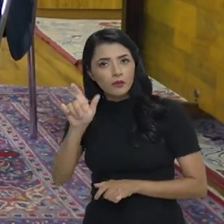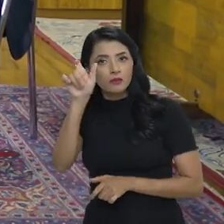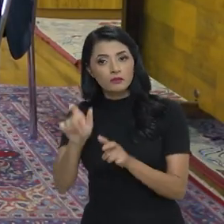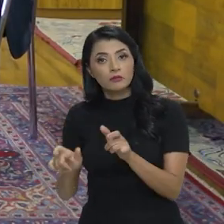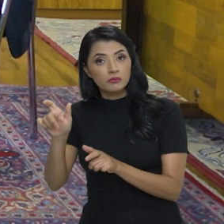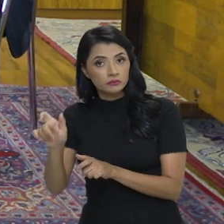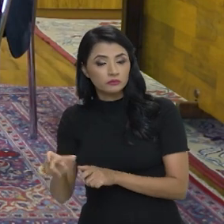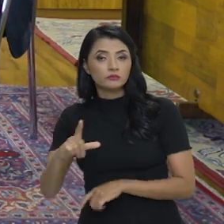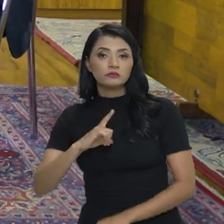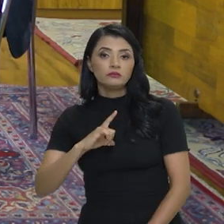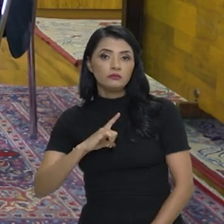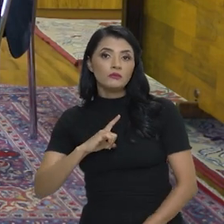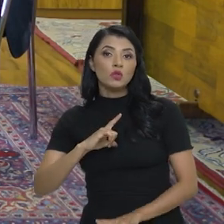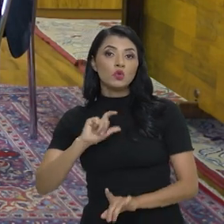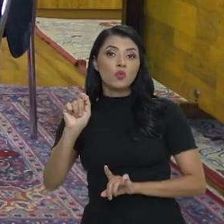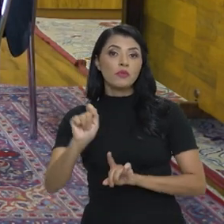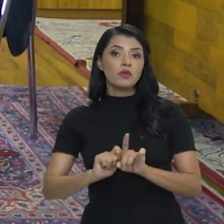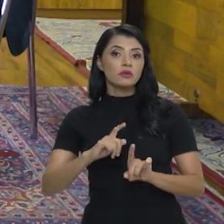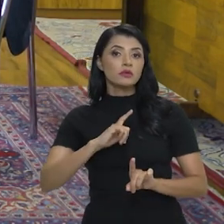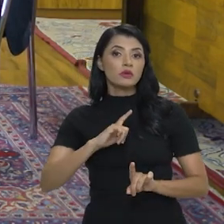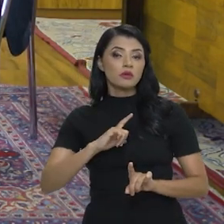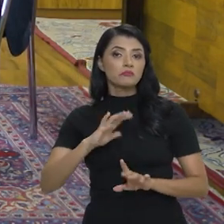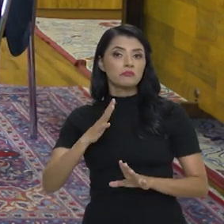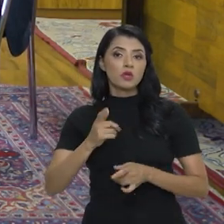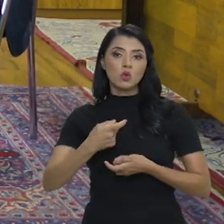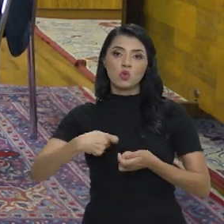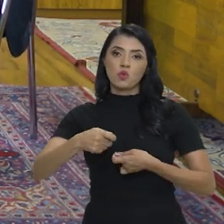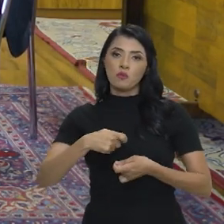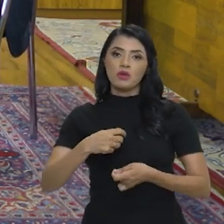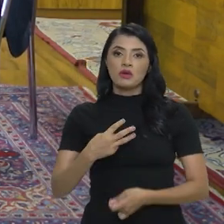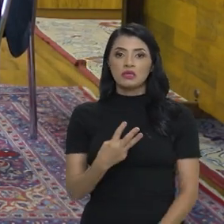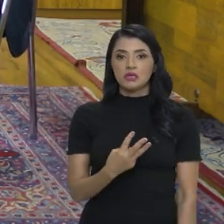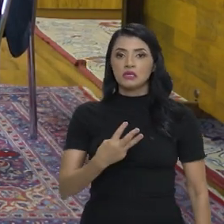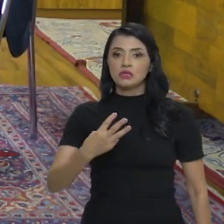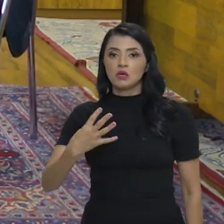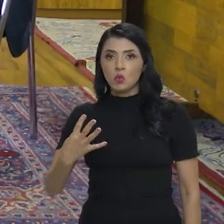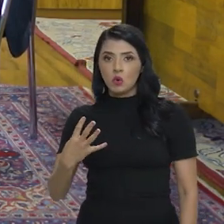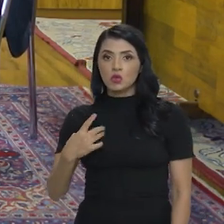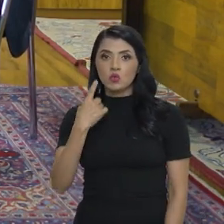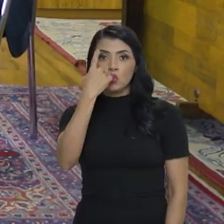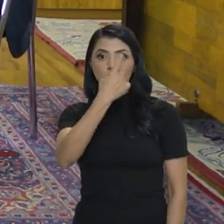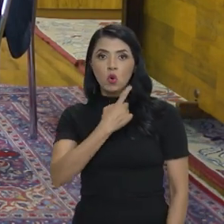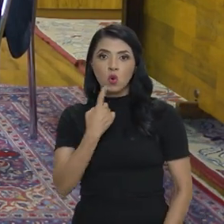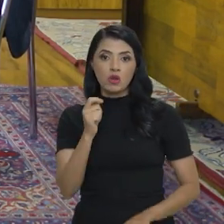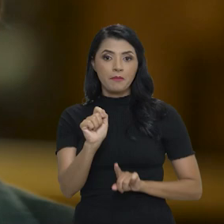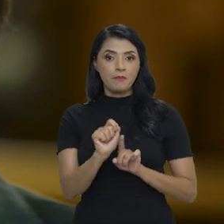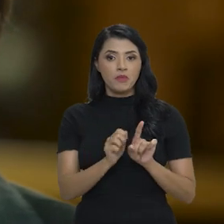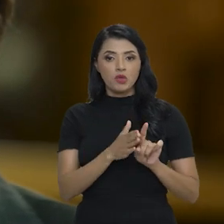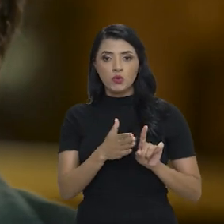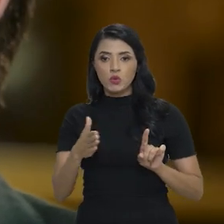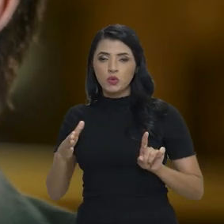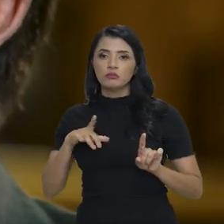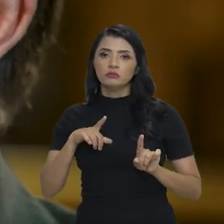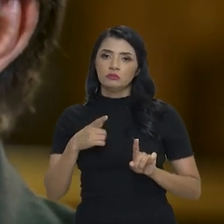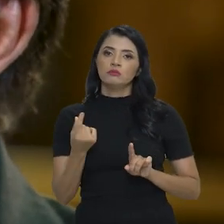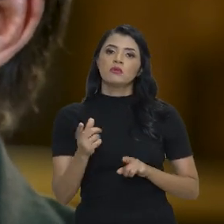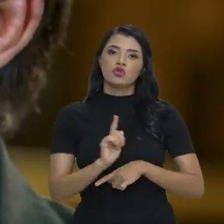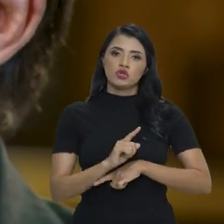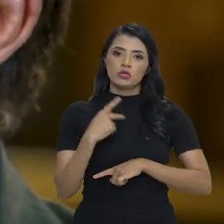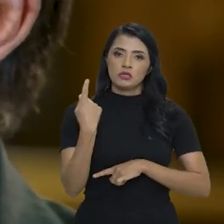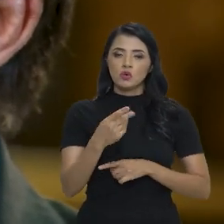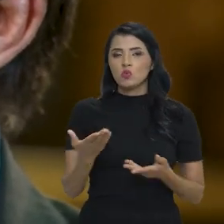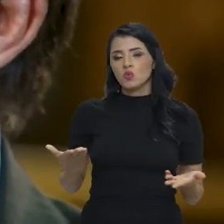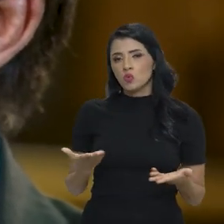cada empregador teria no mês a economia de 34 horas por mês do que